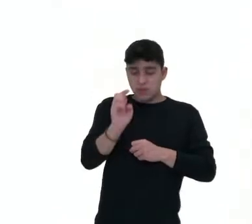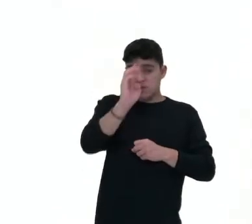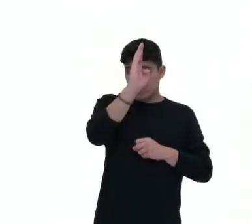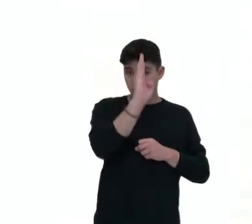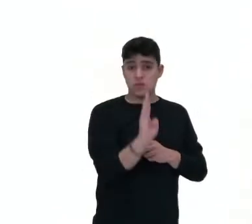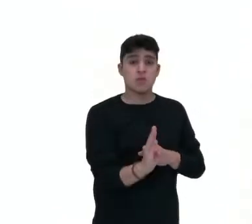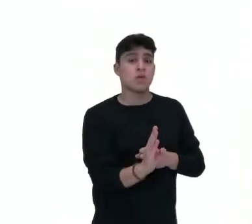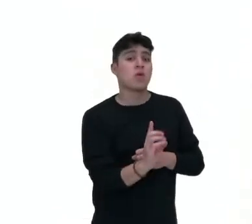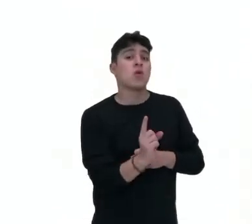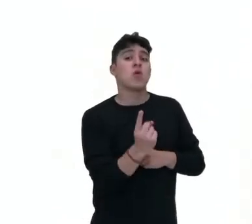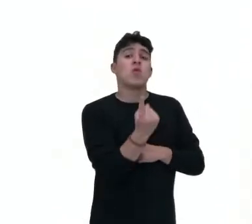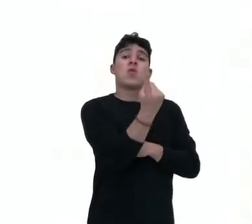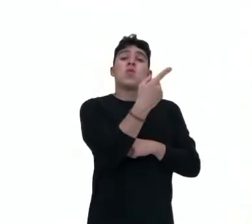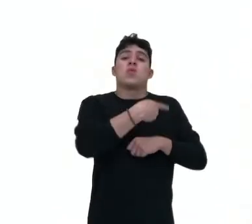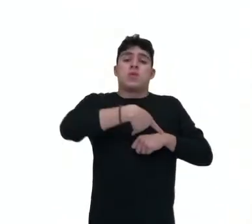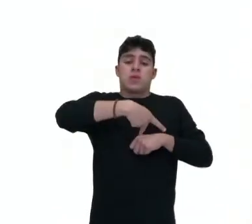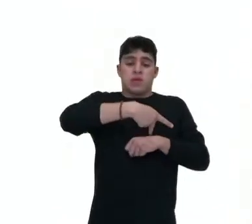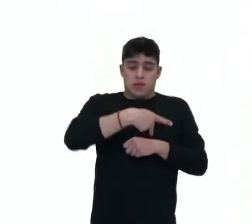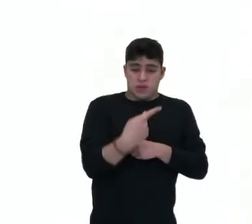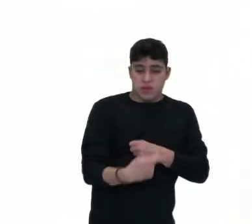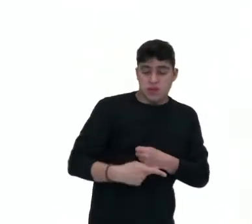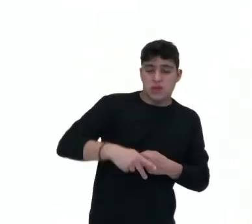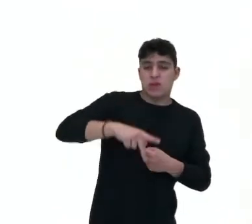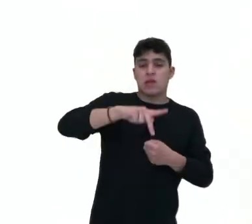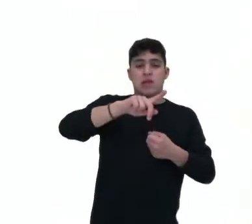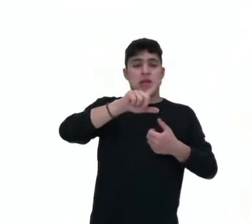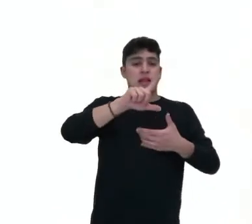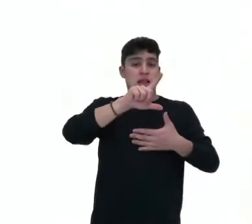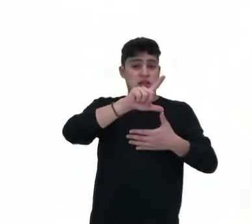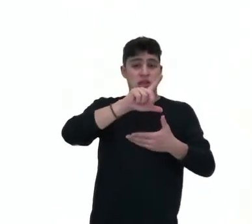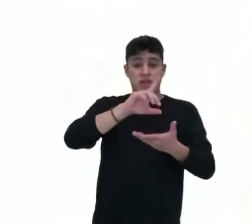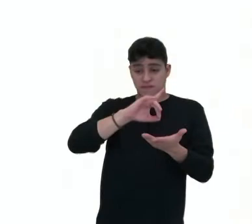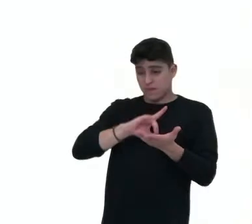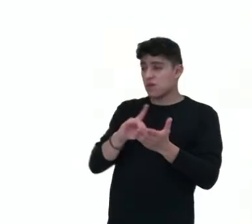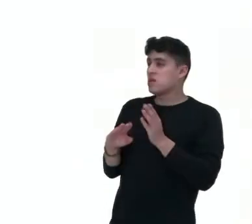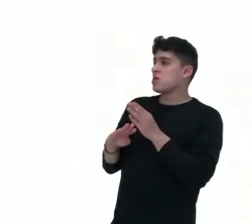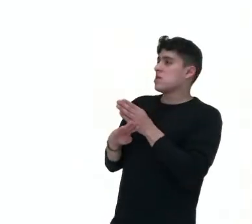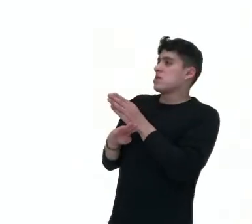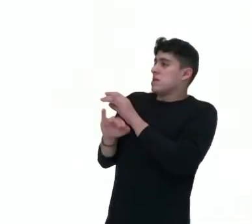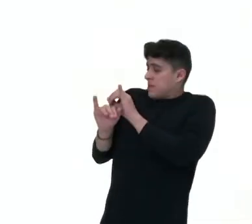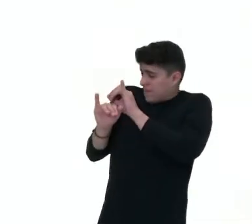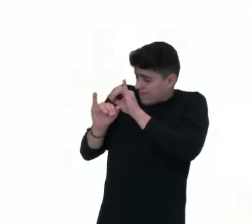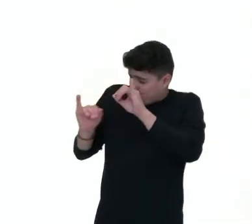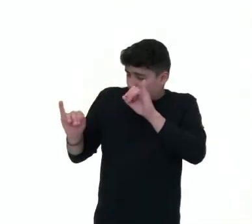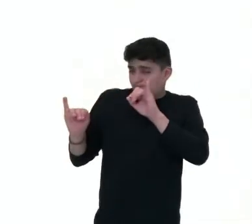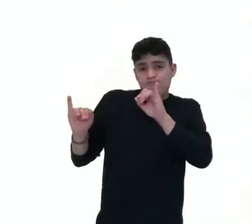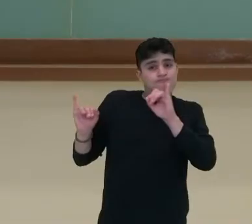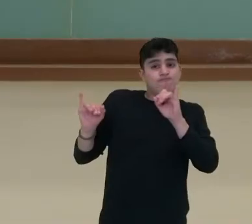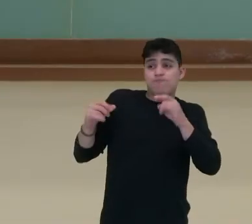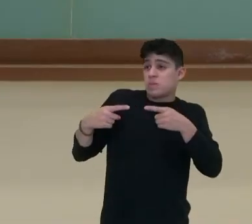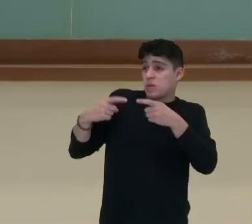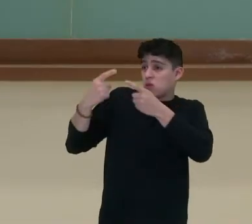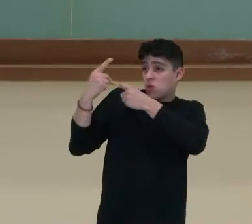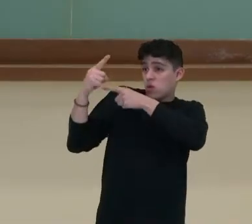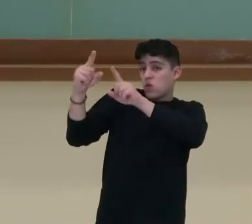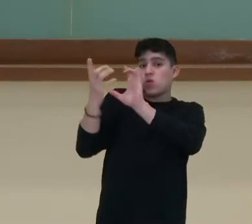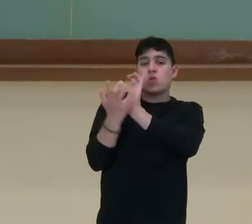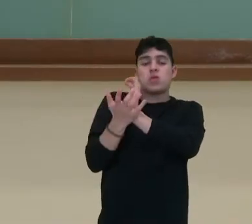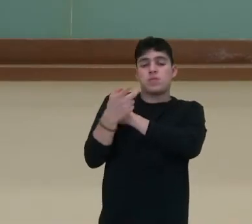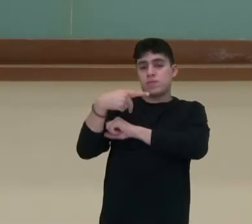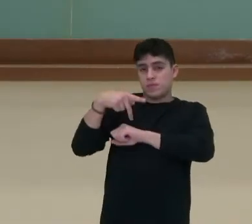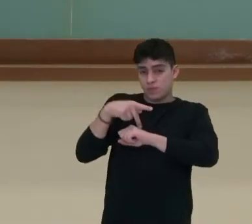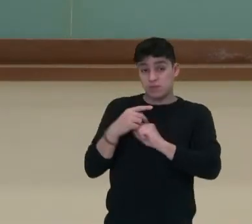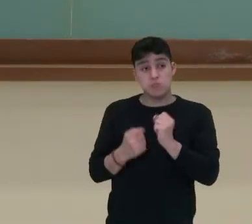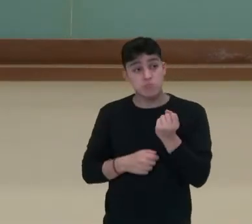único país da América Latina a efetivamente declarar guerra contra a Tríplica Aliança. Outros países